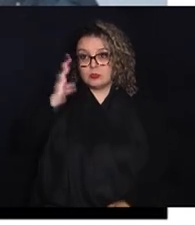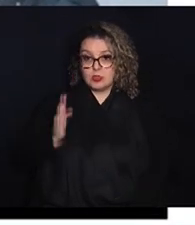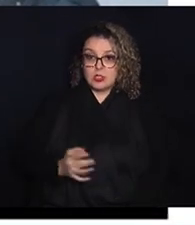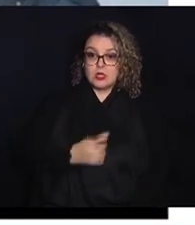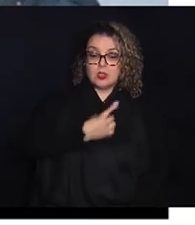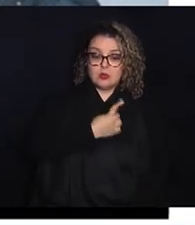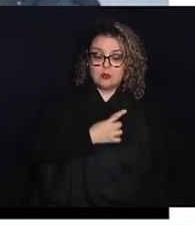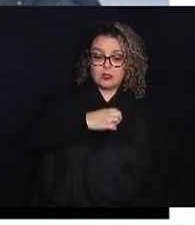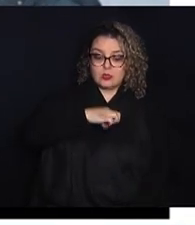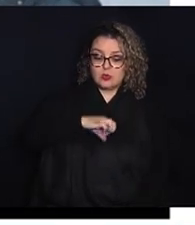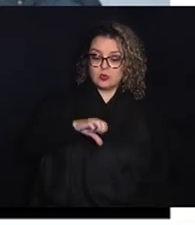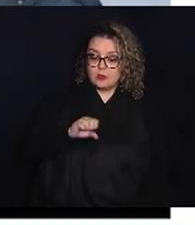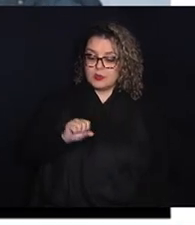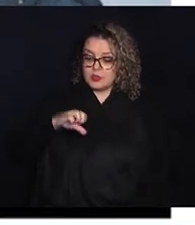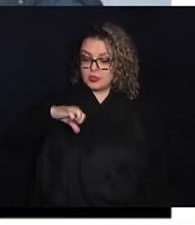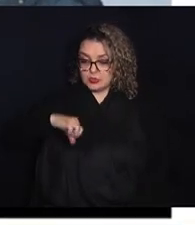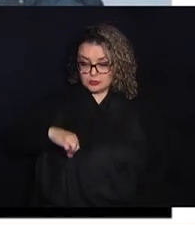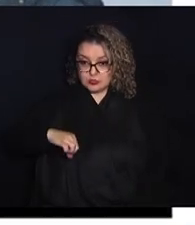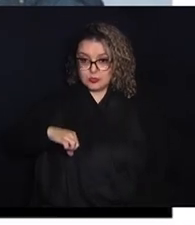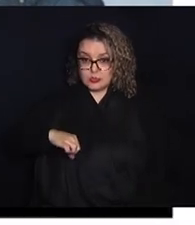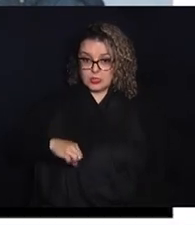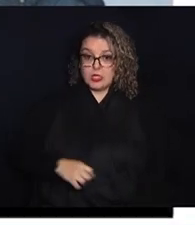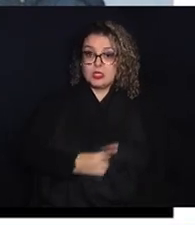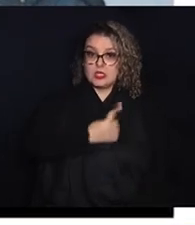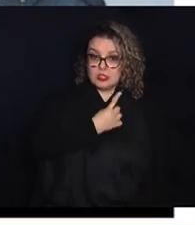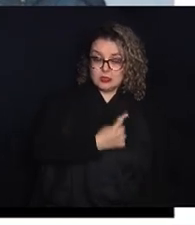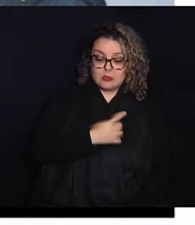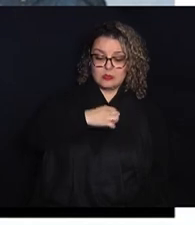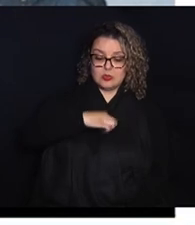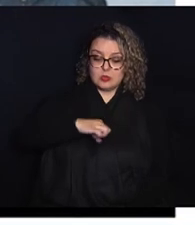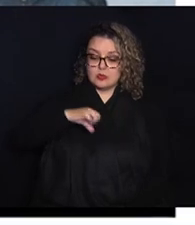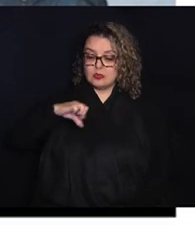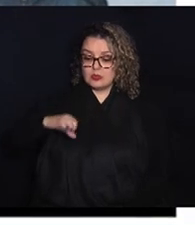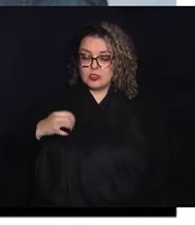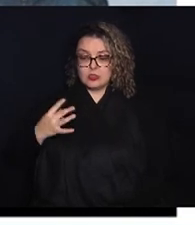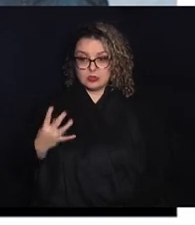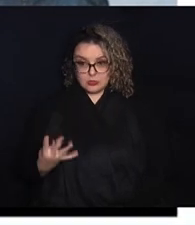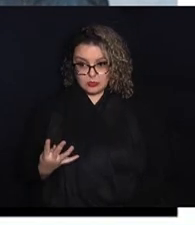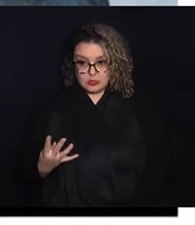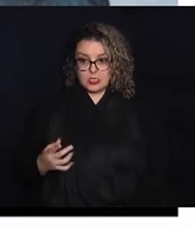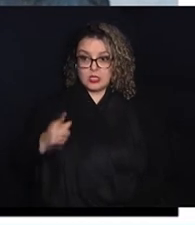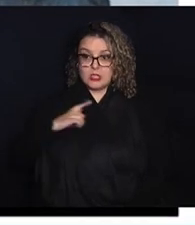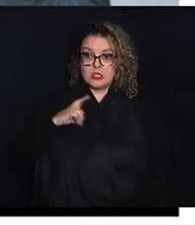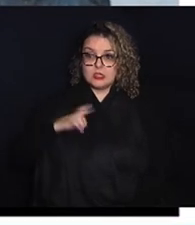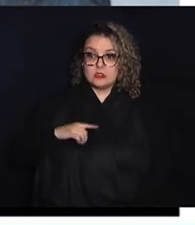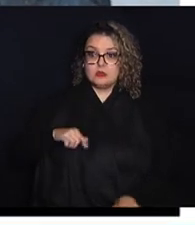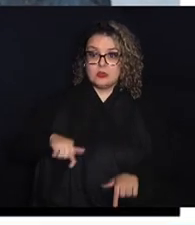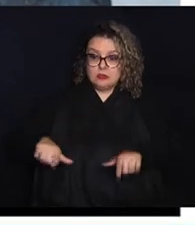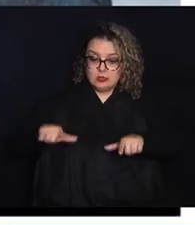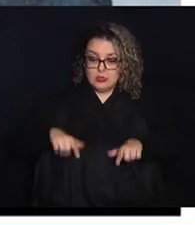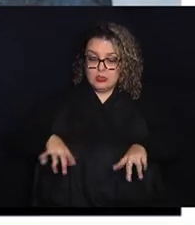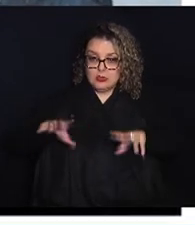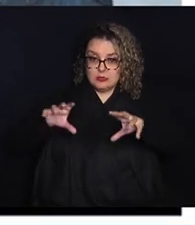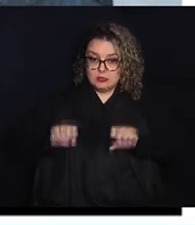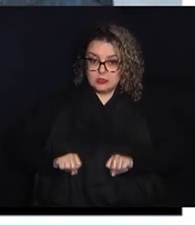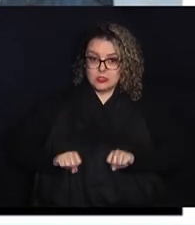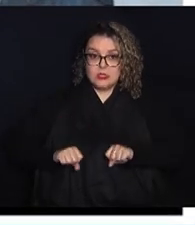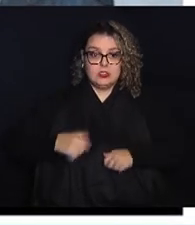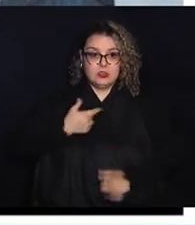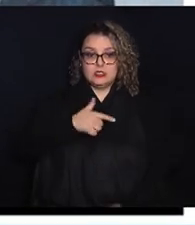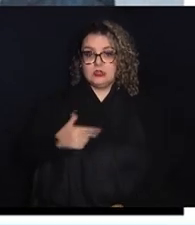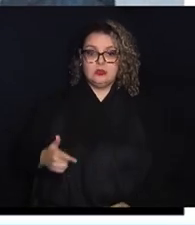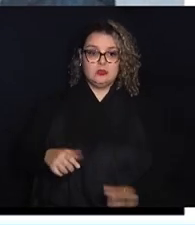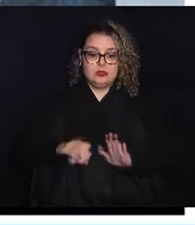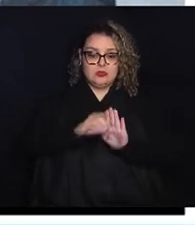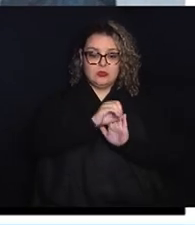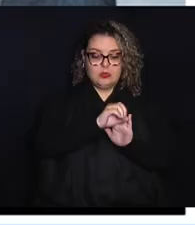1989, sendo que em 1994 houve certificação de área livre de circulação do